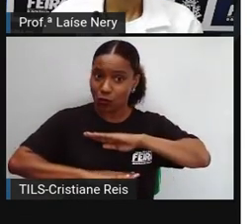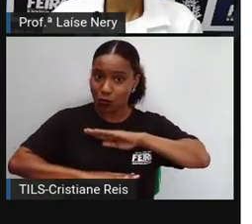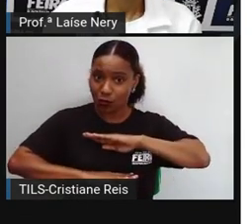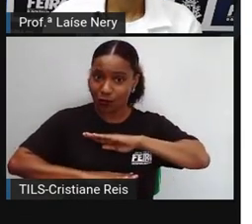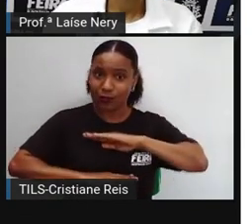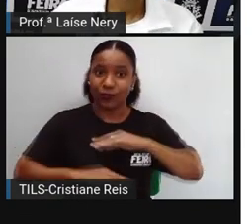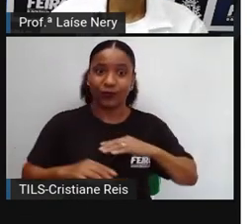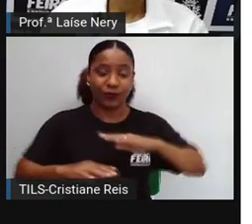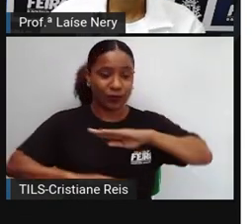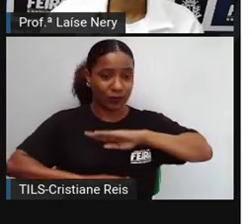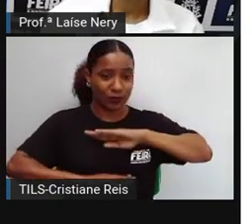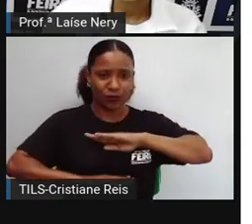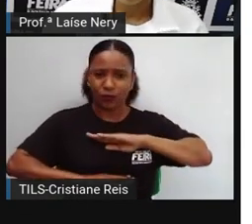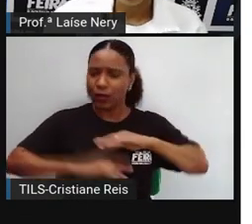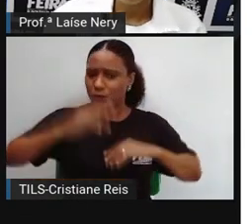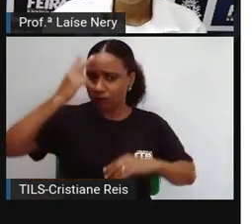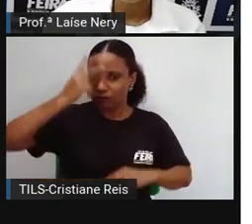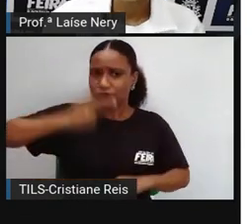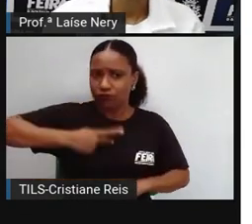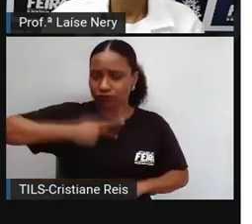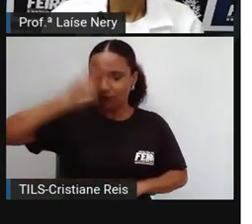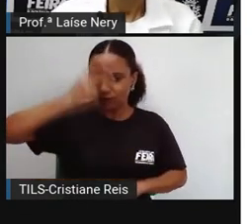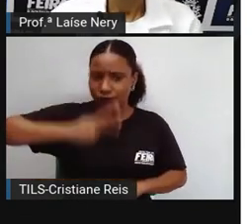um espaço individual